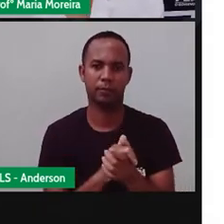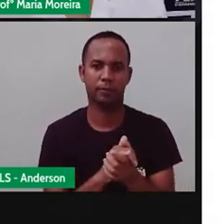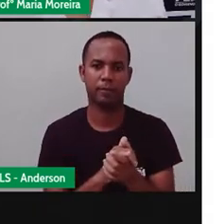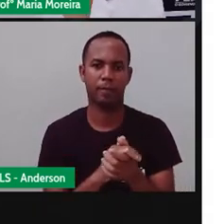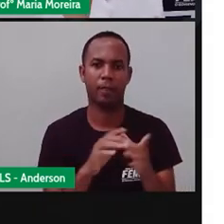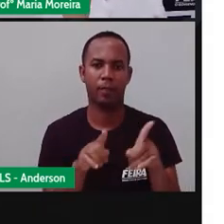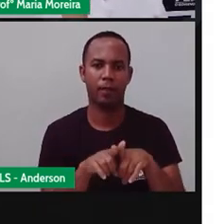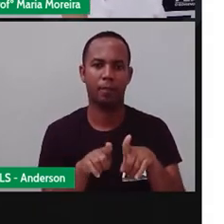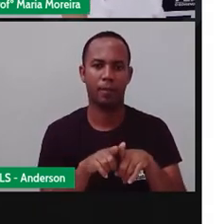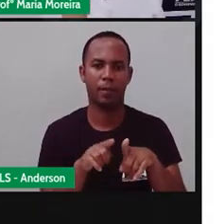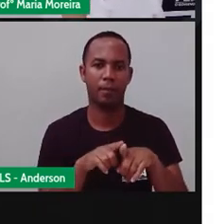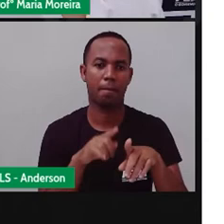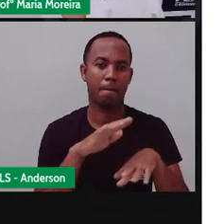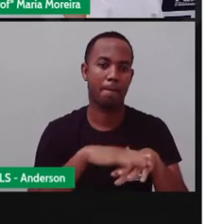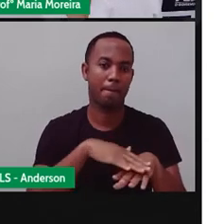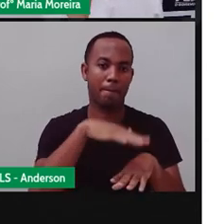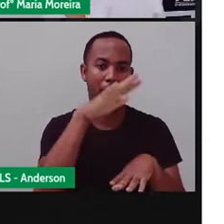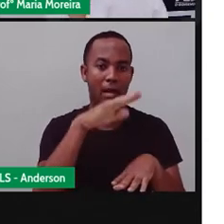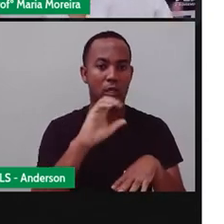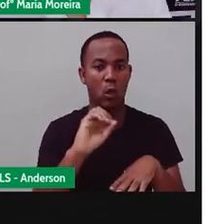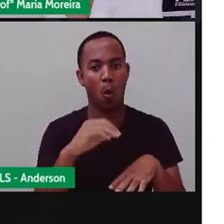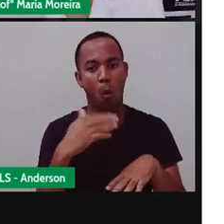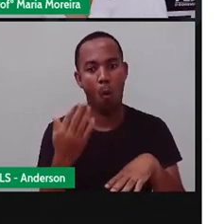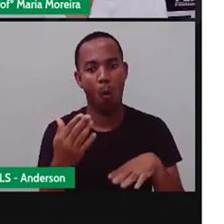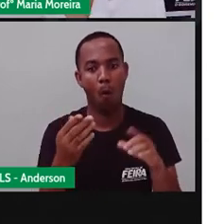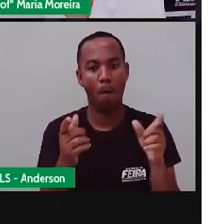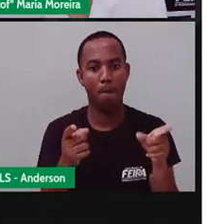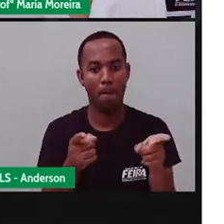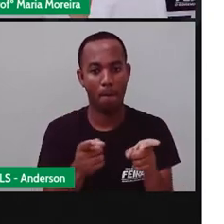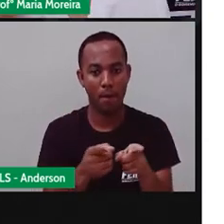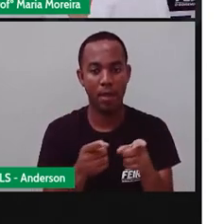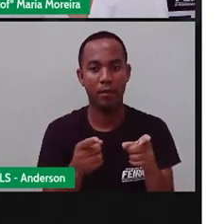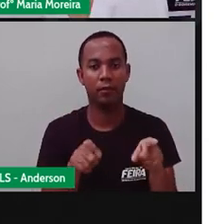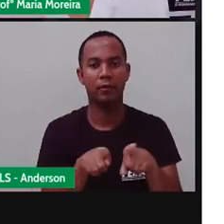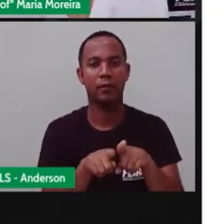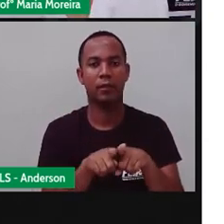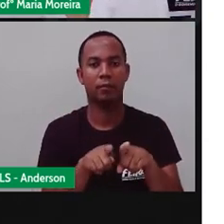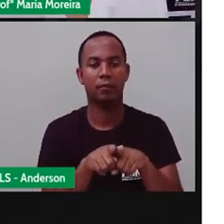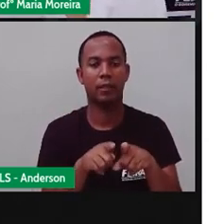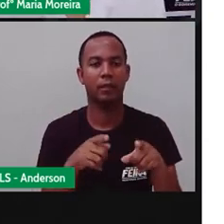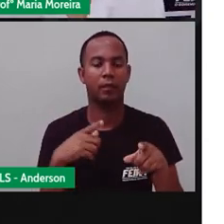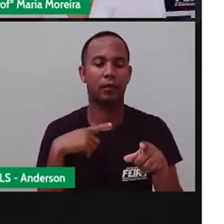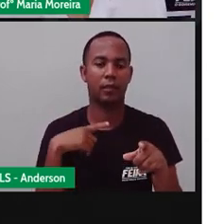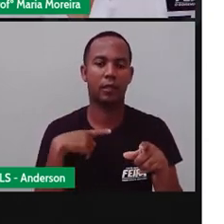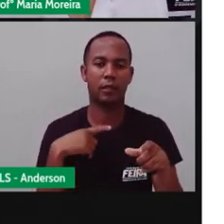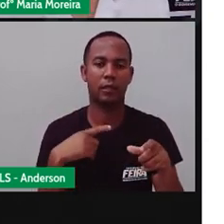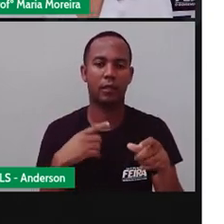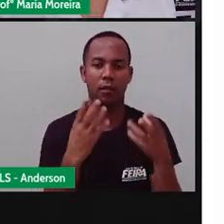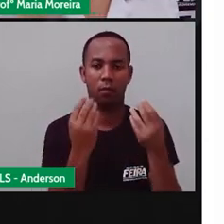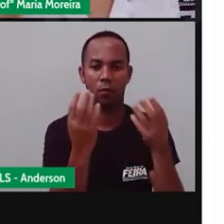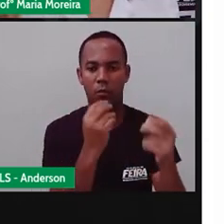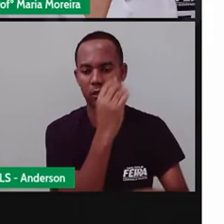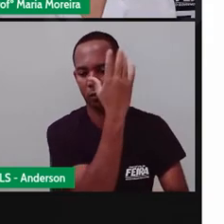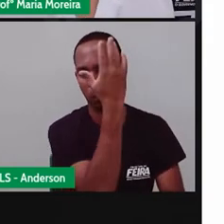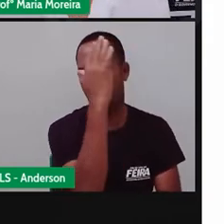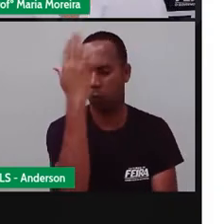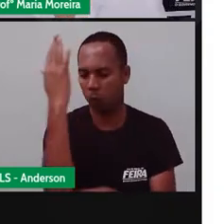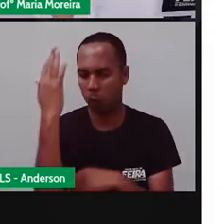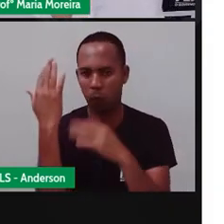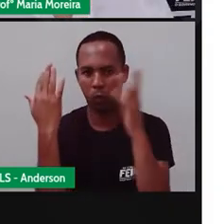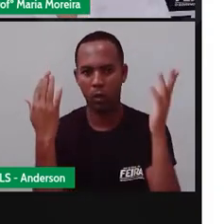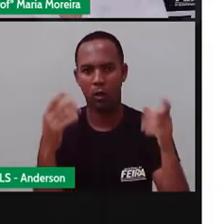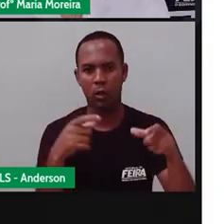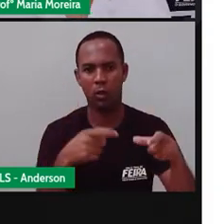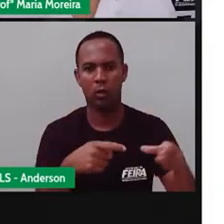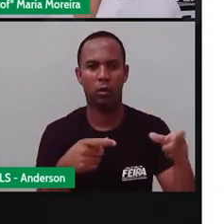Maiores ou menores em extinção territorial, ou seja, no tamanho mesmo, né? Mais arborizados, ou menos que outros. Então, tem bairros que